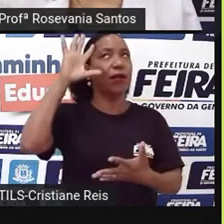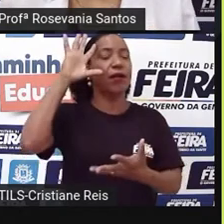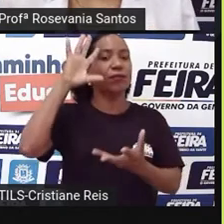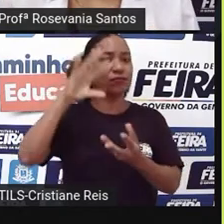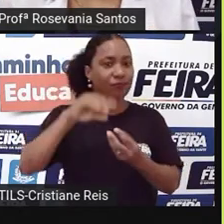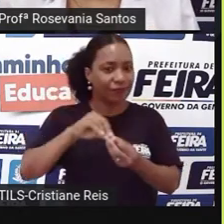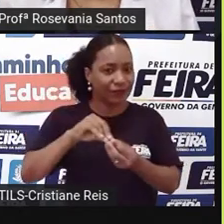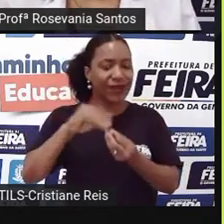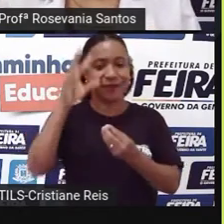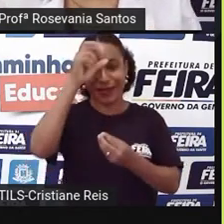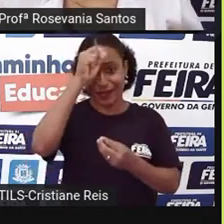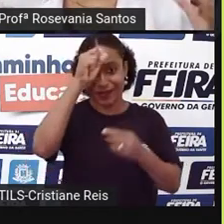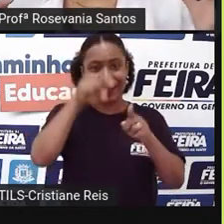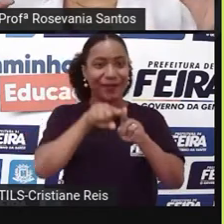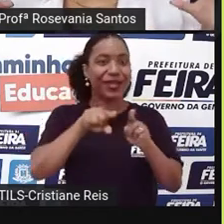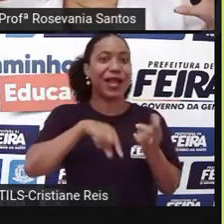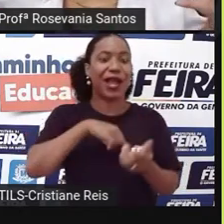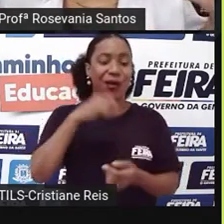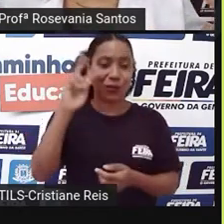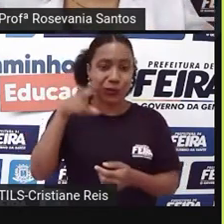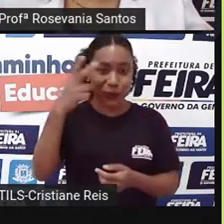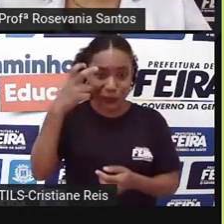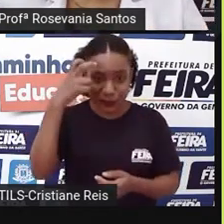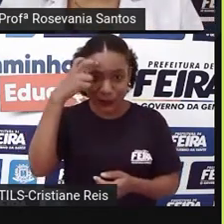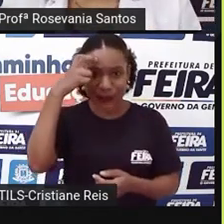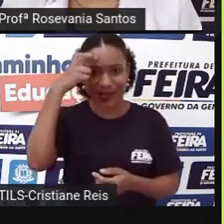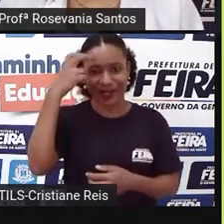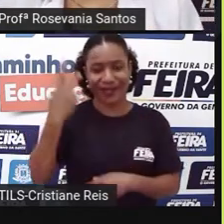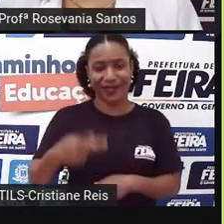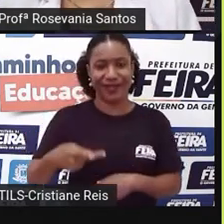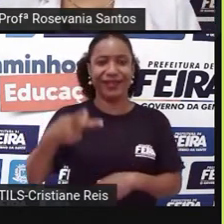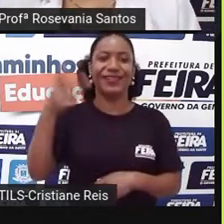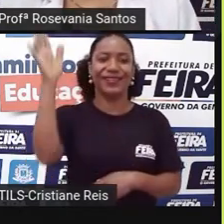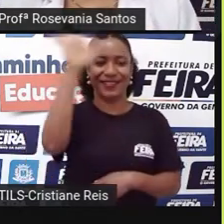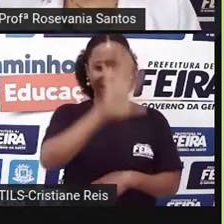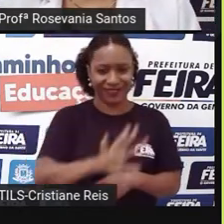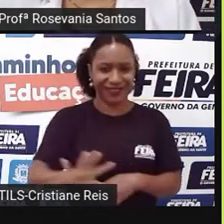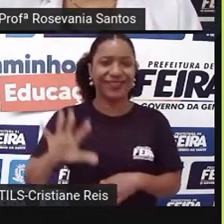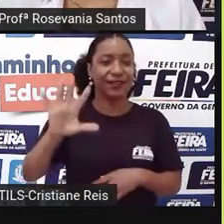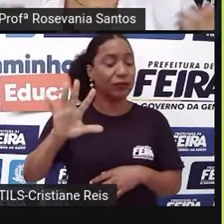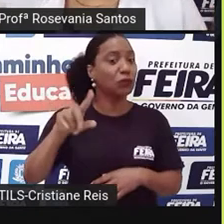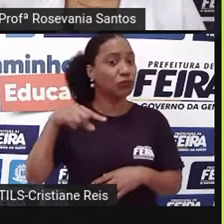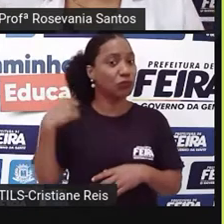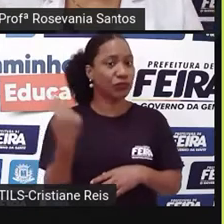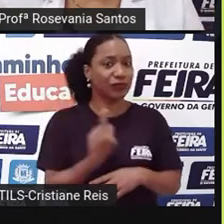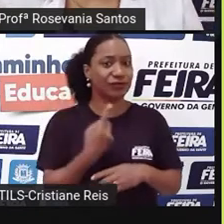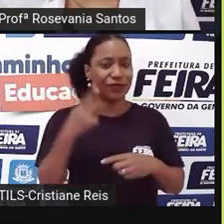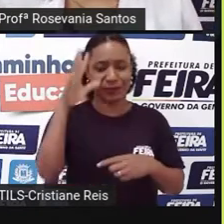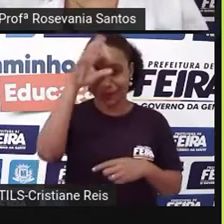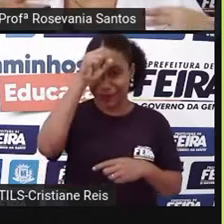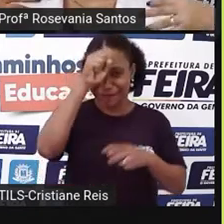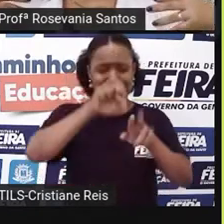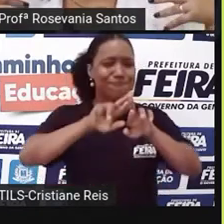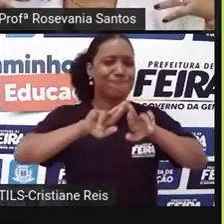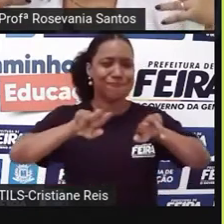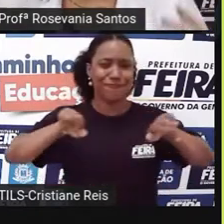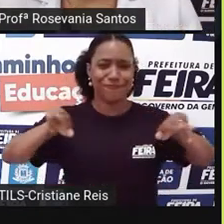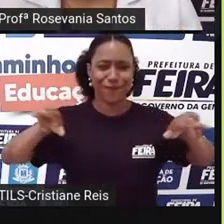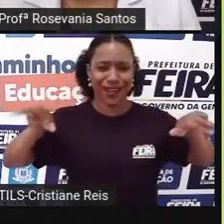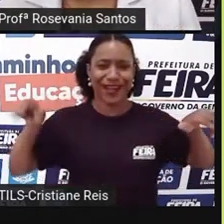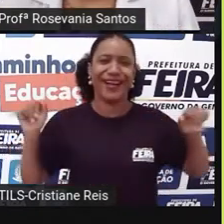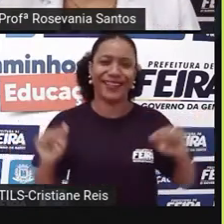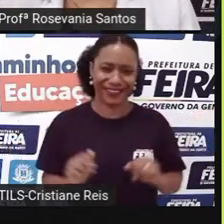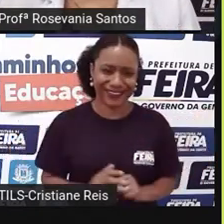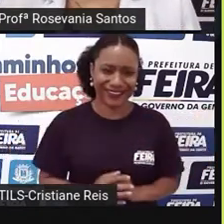pouco da nossa cultura também, então foi, né, bastante coisa mesmo que nós falamos. Embora a gente tenha conversado